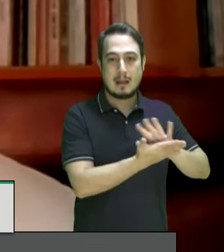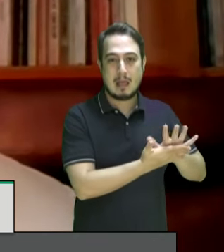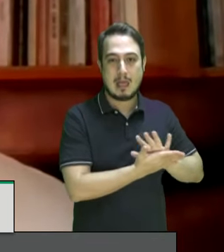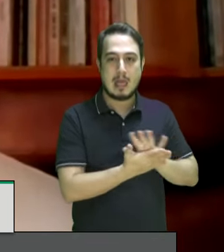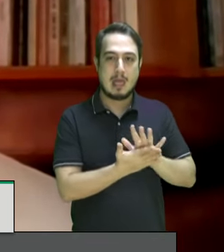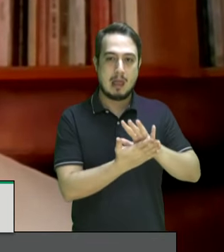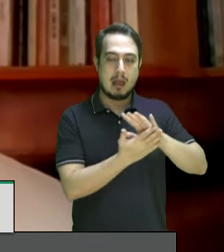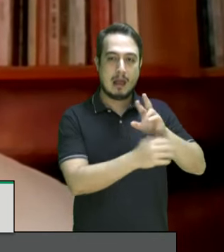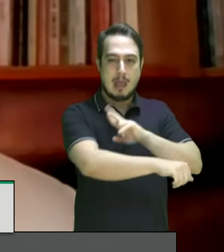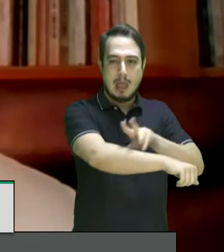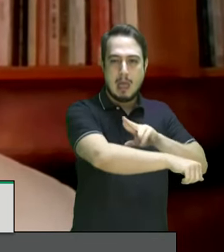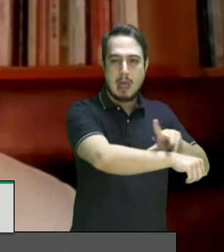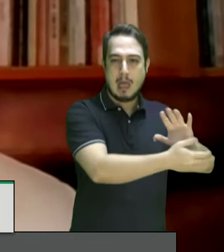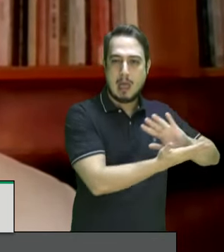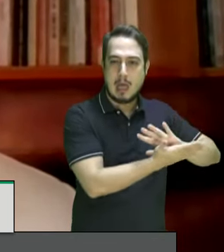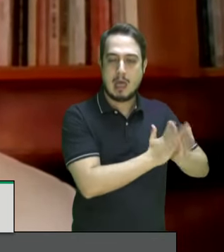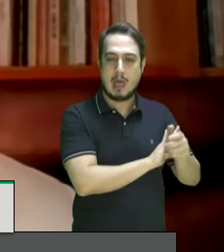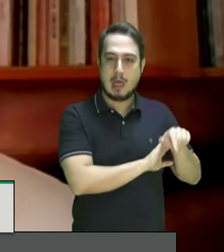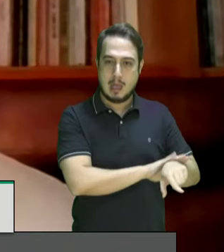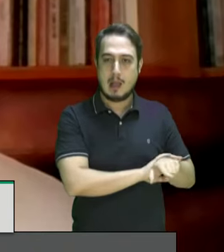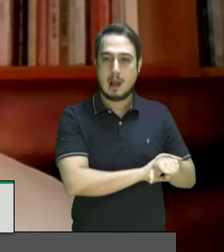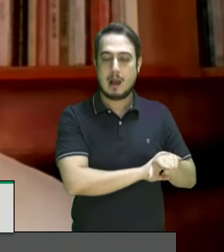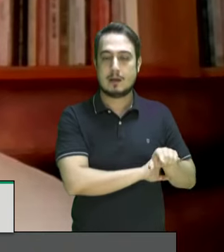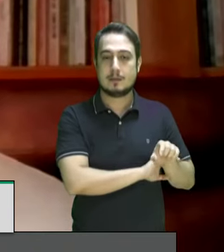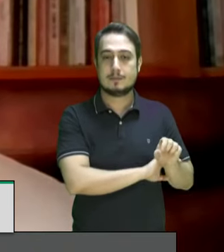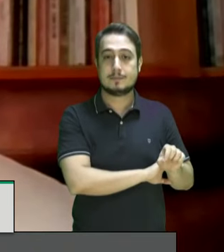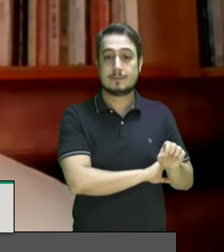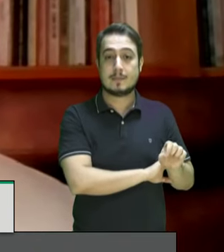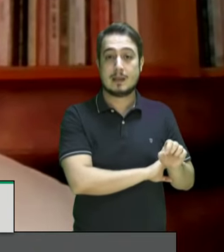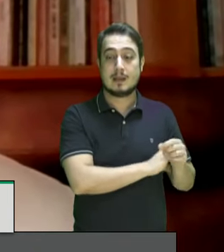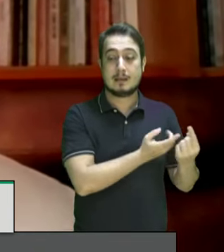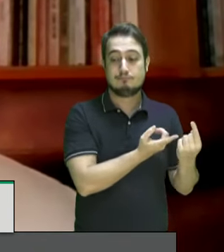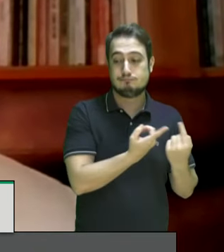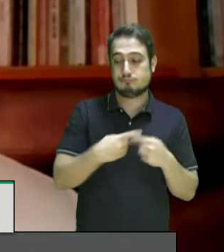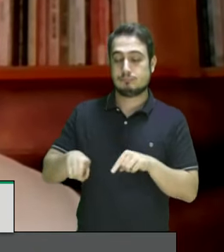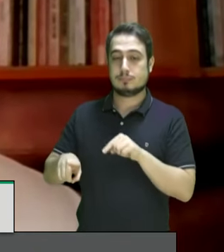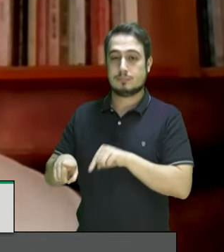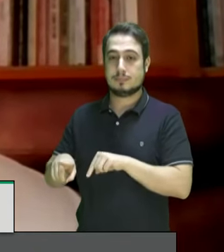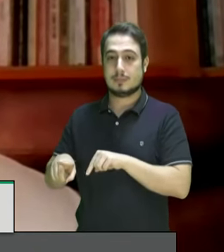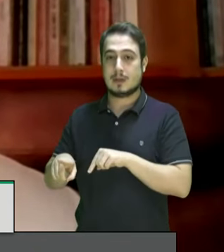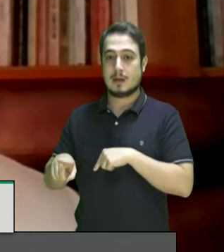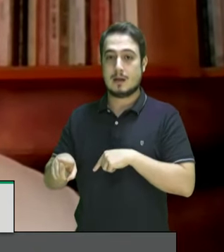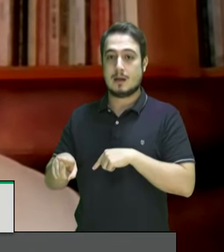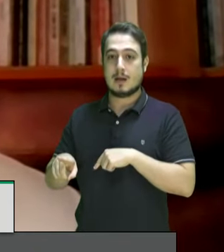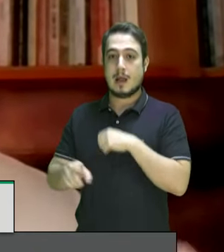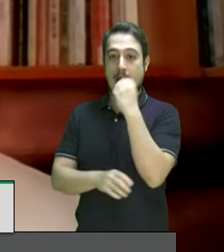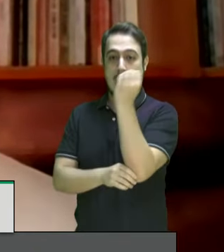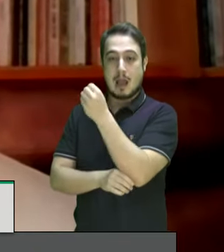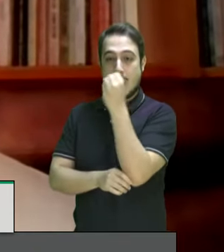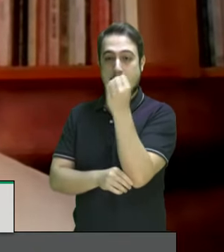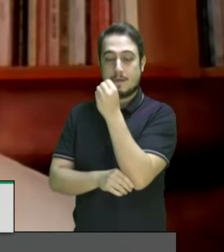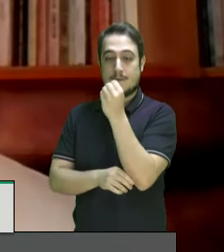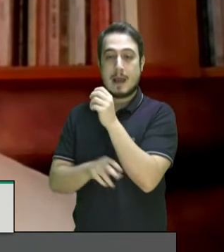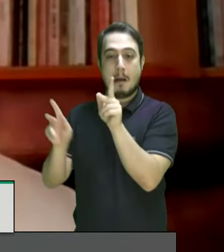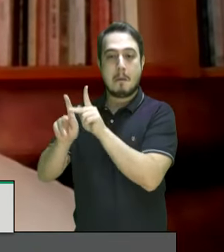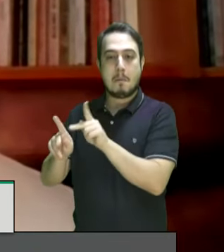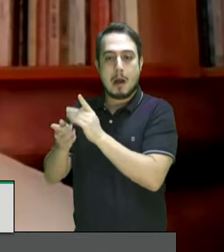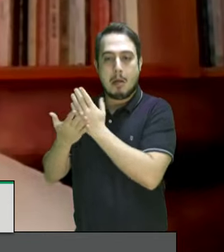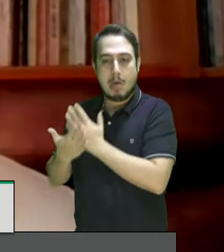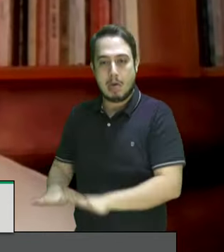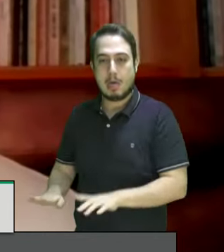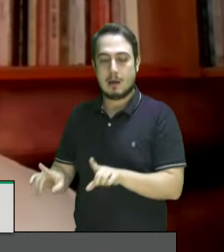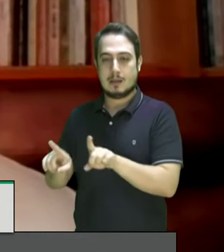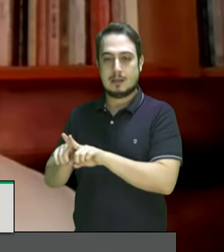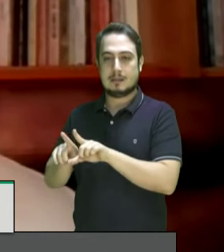racismo, o que está derivando em graves consequências para a paz e para a segurança nacional e